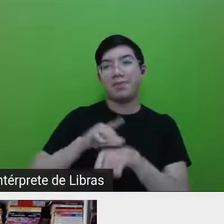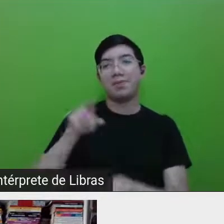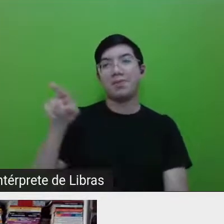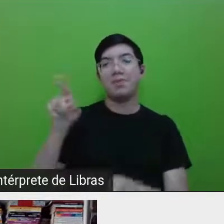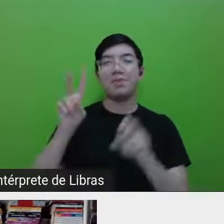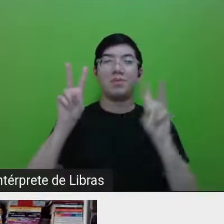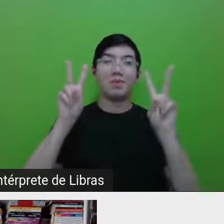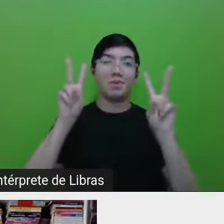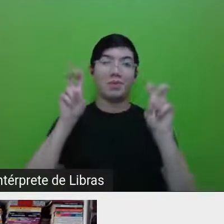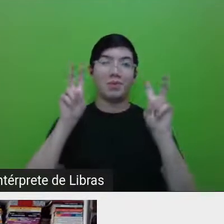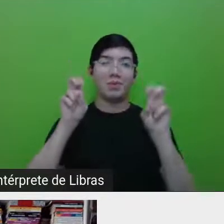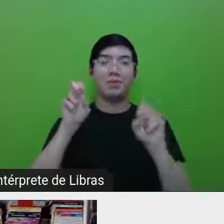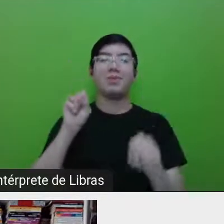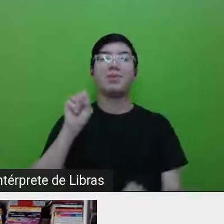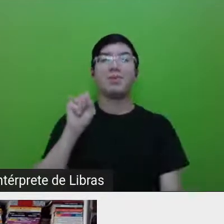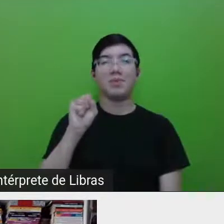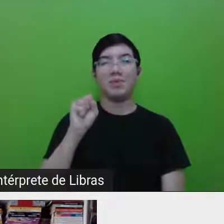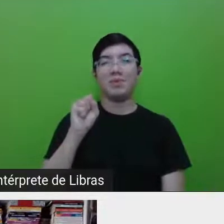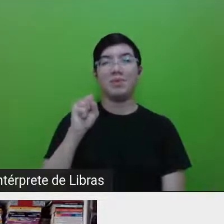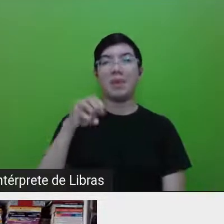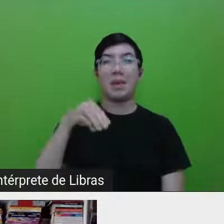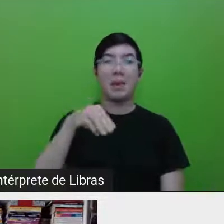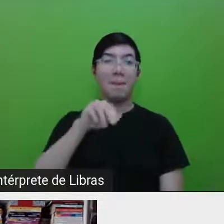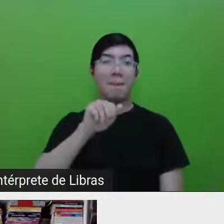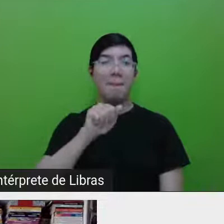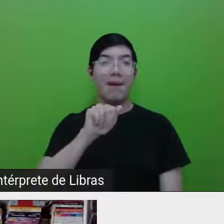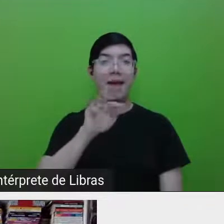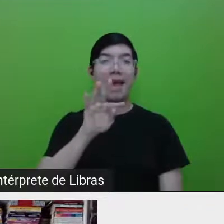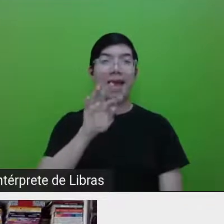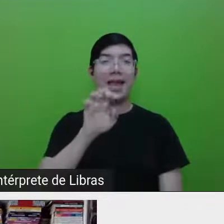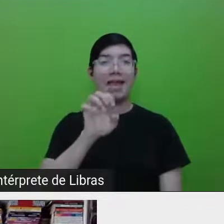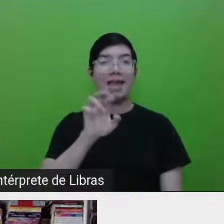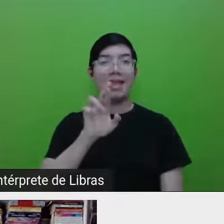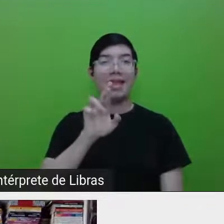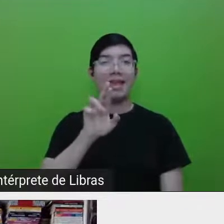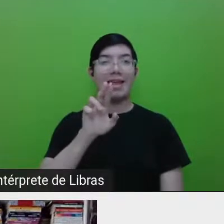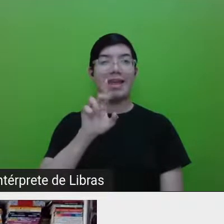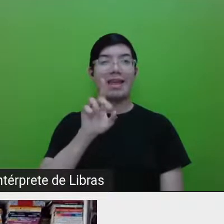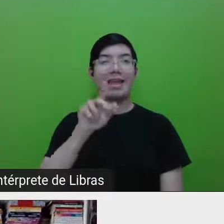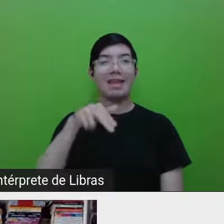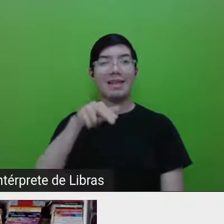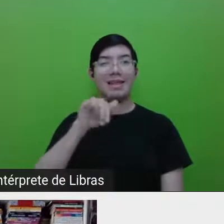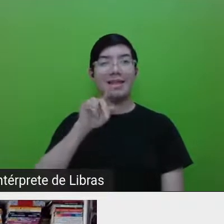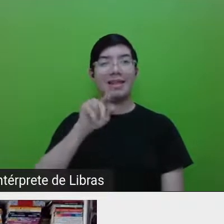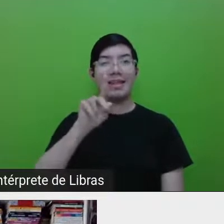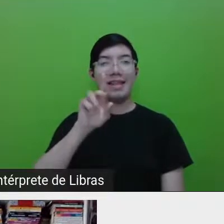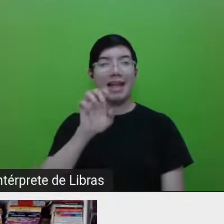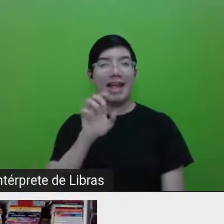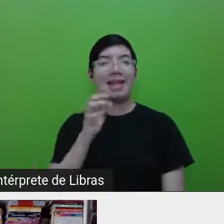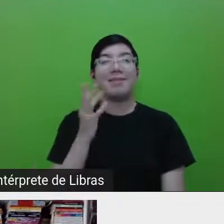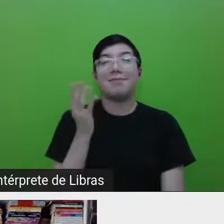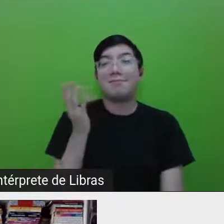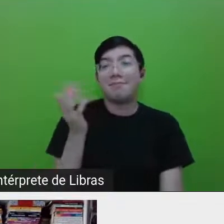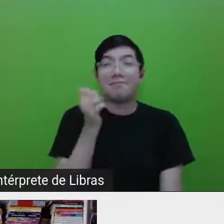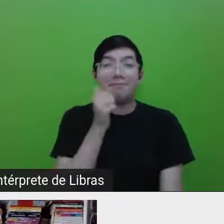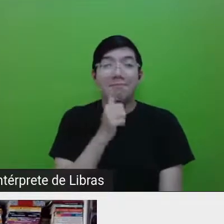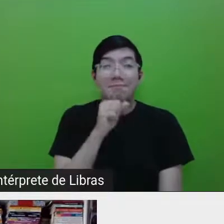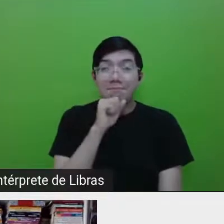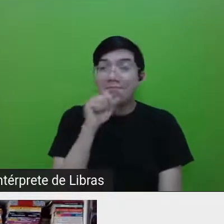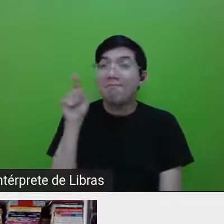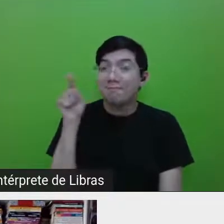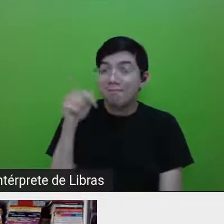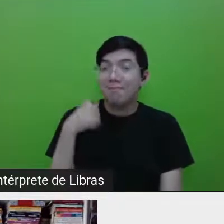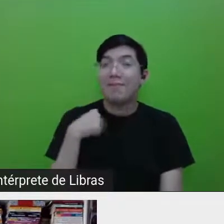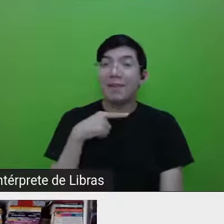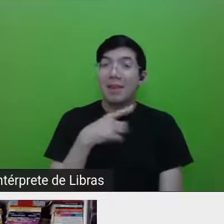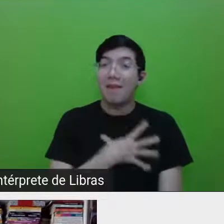é mãe, né? Ela é mãe da Estelinha. Tem uma filha, então ela sabe do que se trata também. Sabe, a gente tem aqui na